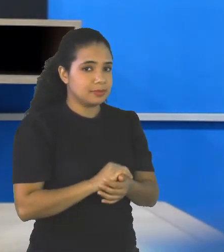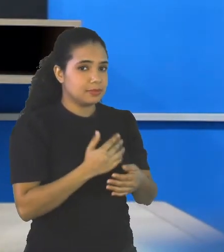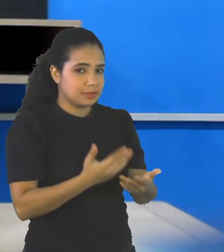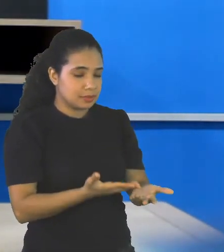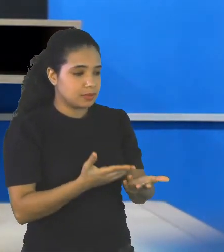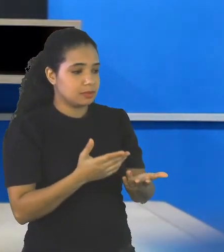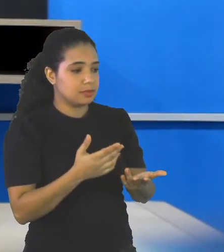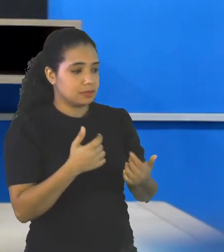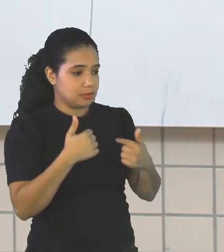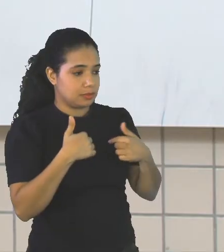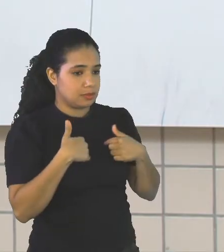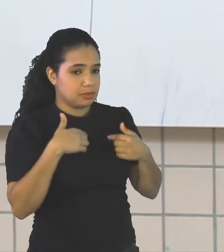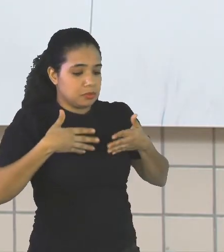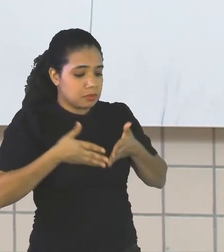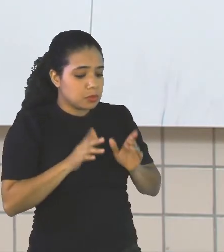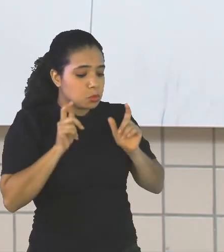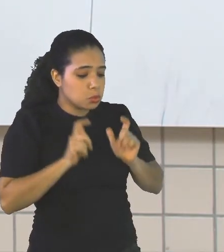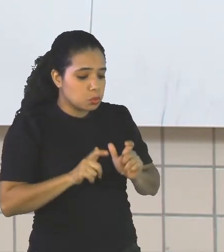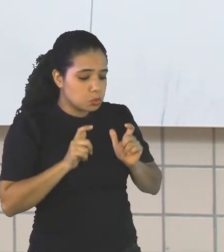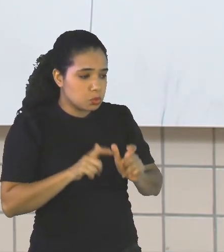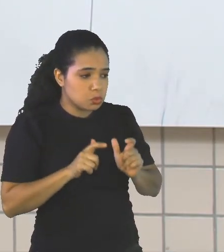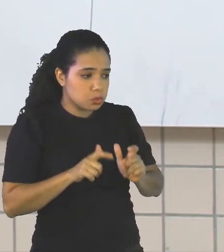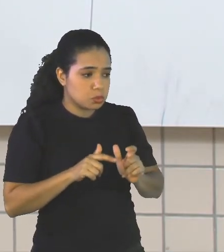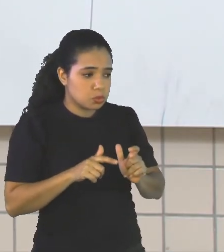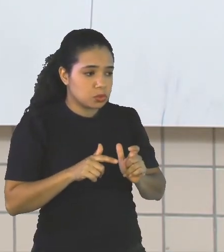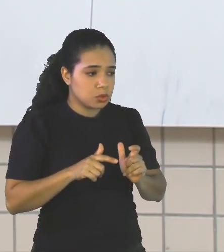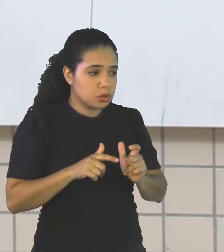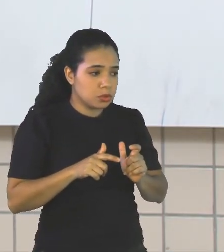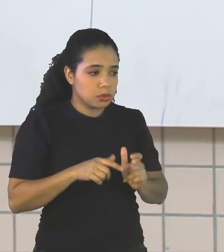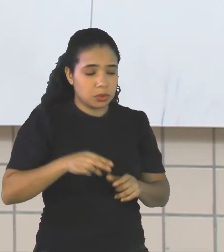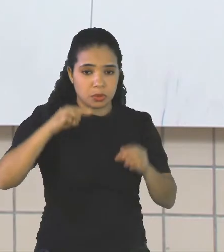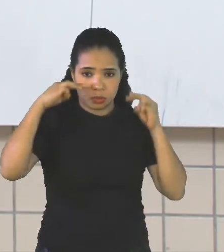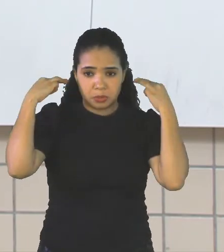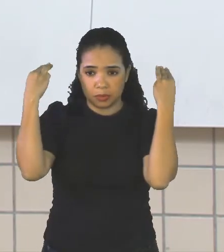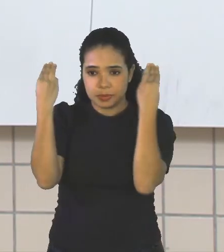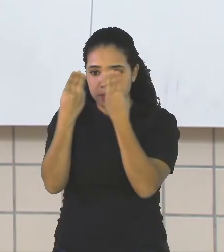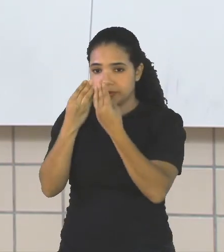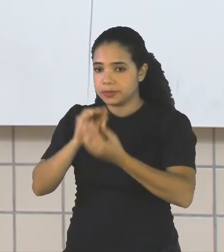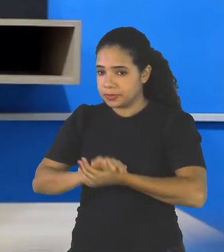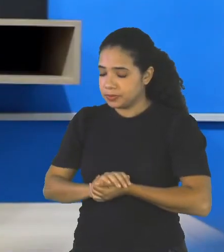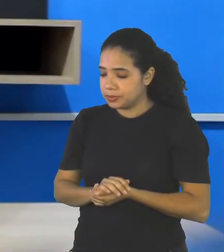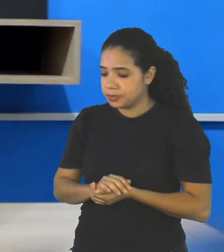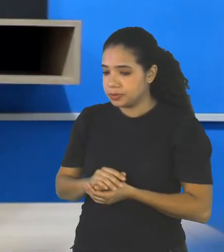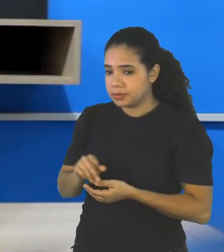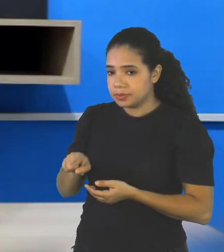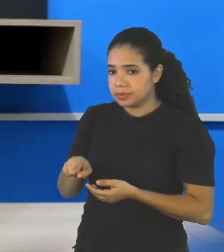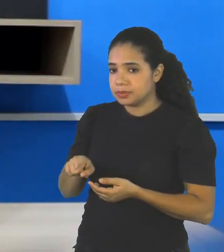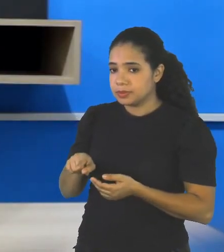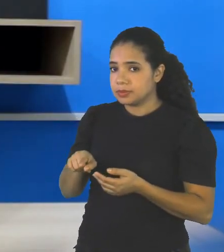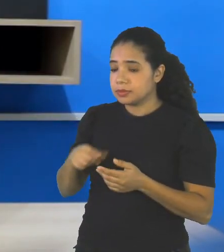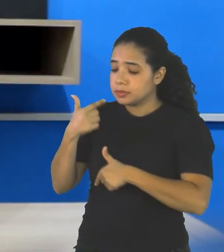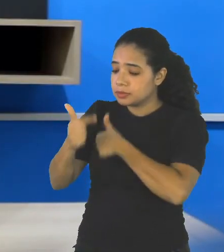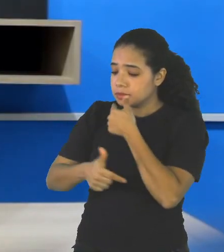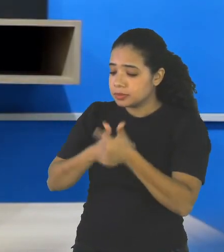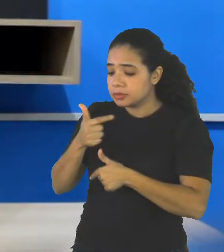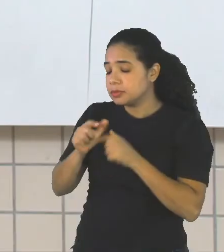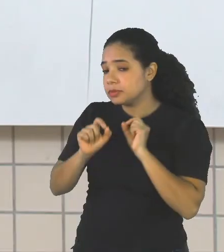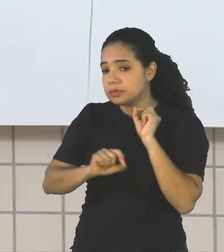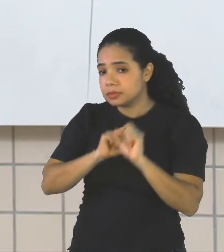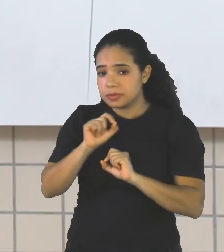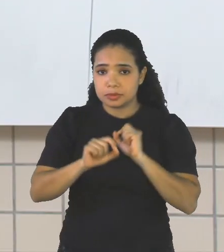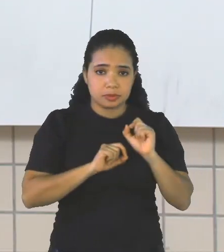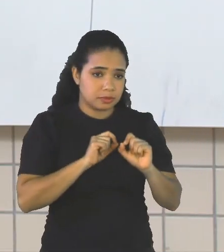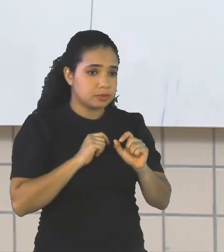In Argentina Sarah Who Was Martina On The TV Show She Lived The Character Violeta Castillo